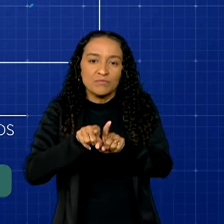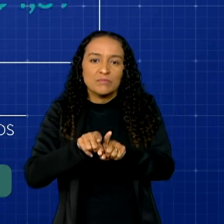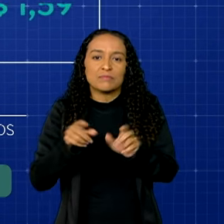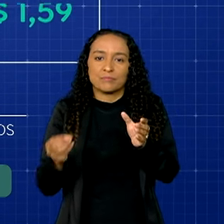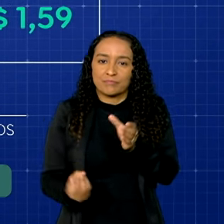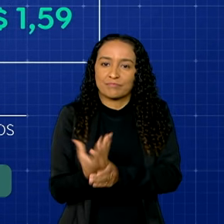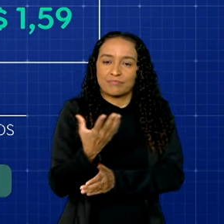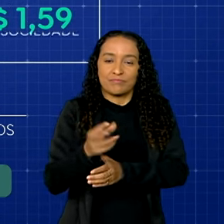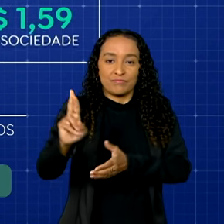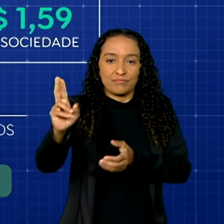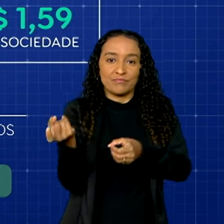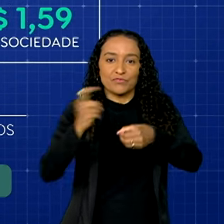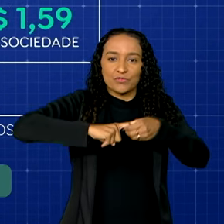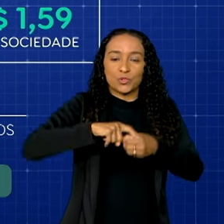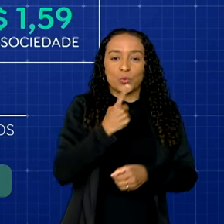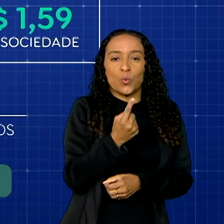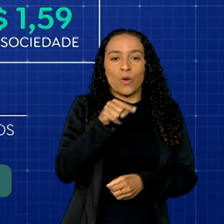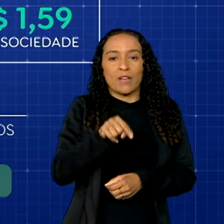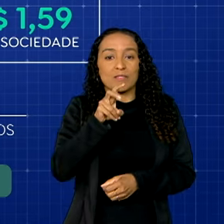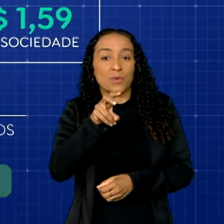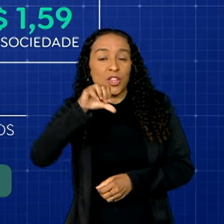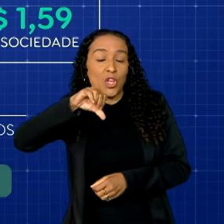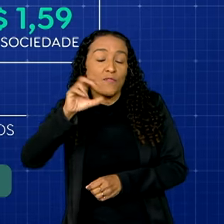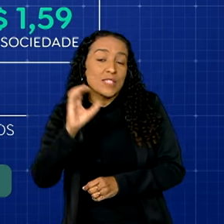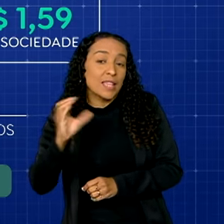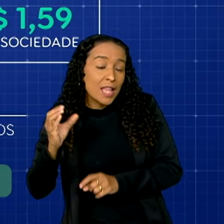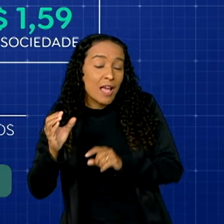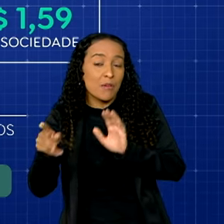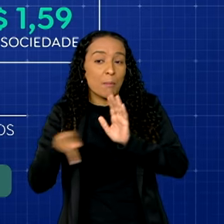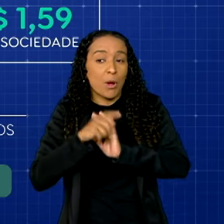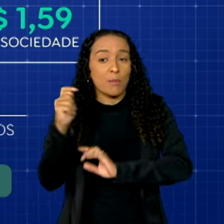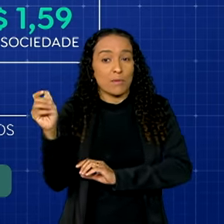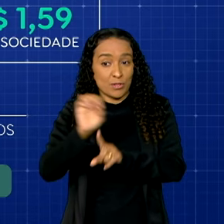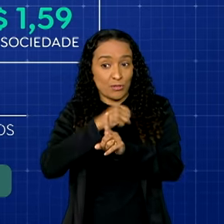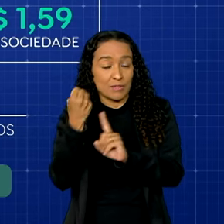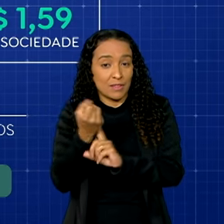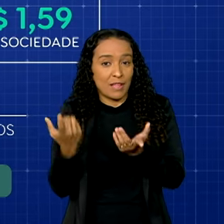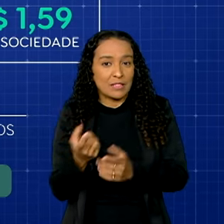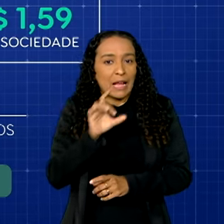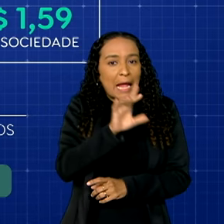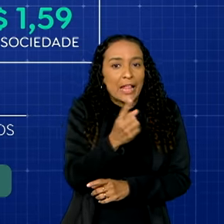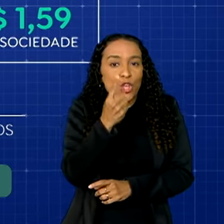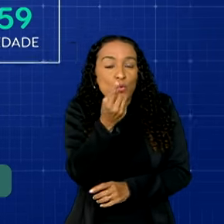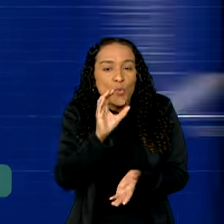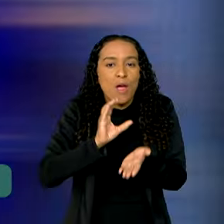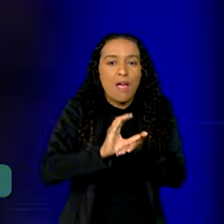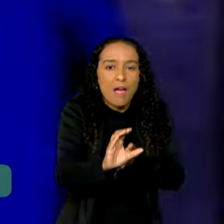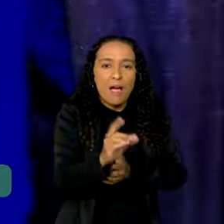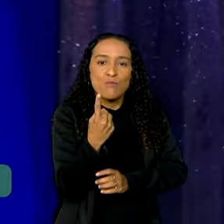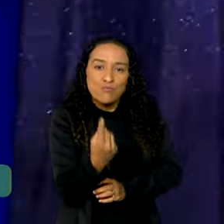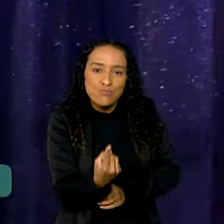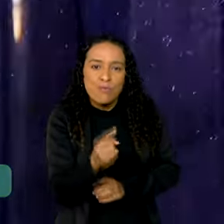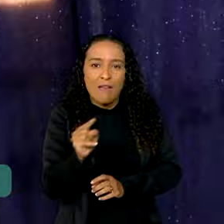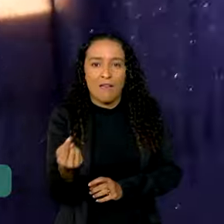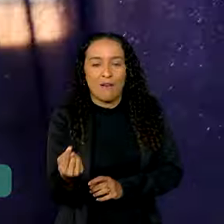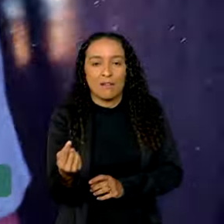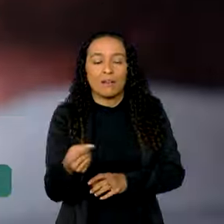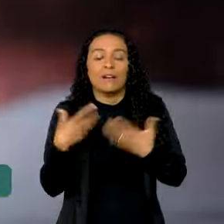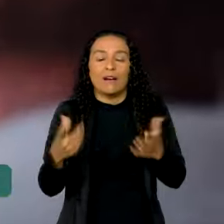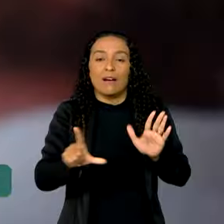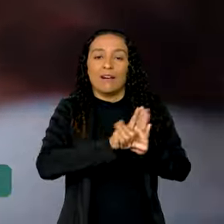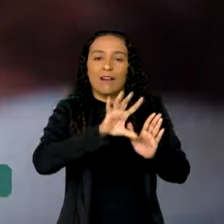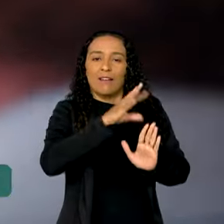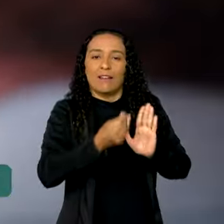geraram um retorno de R$,59 para a sociedade a cada R 1 investido. Com a Lei